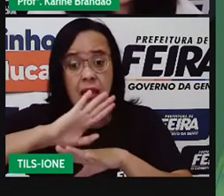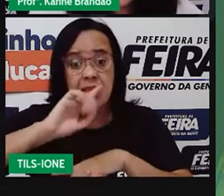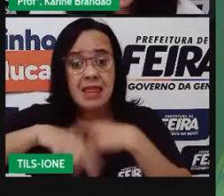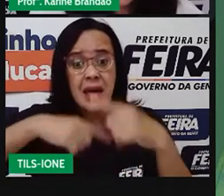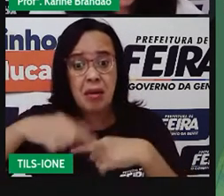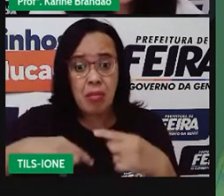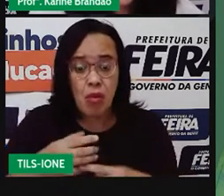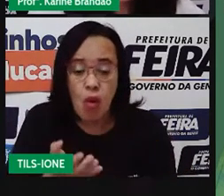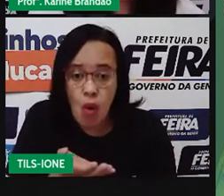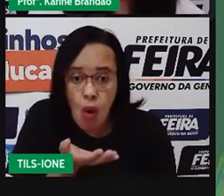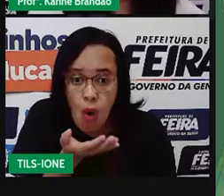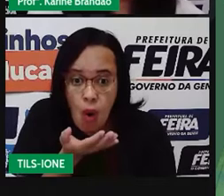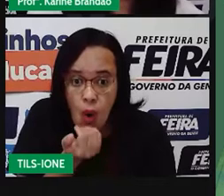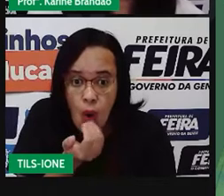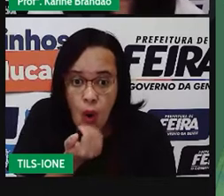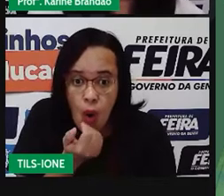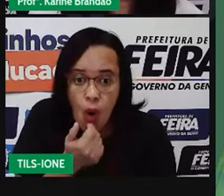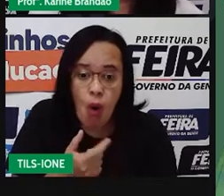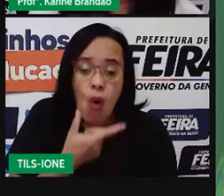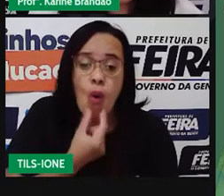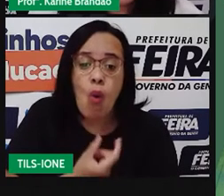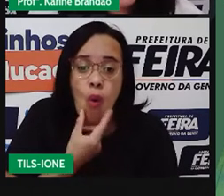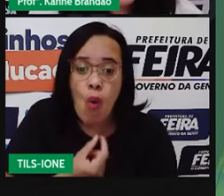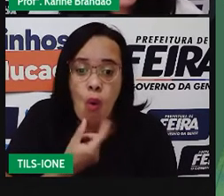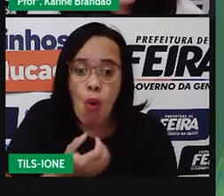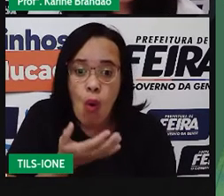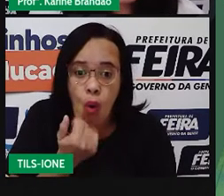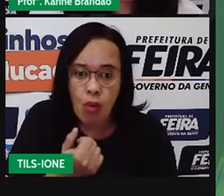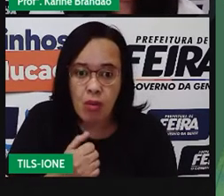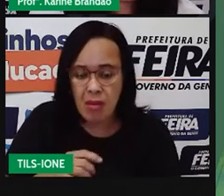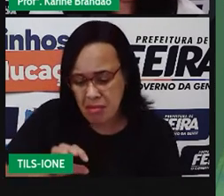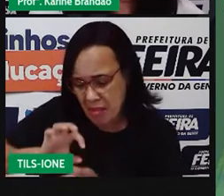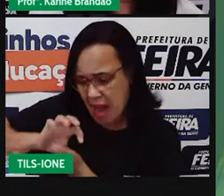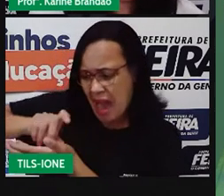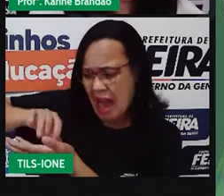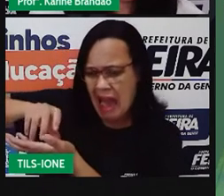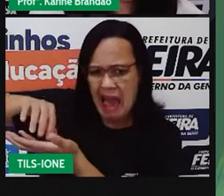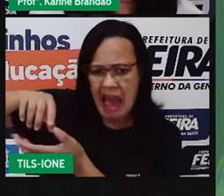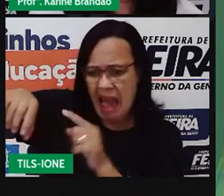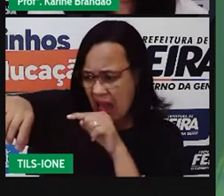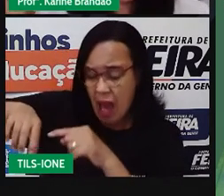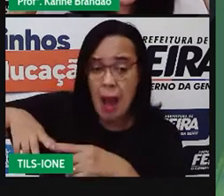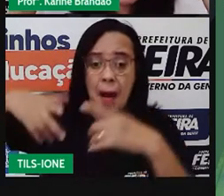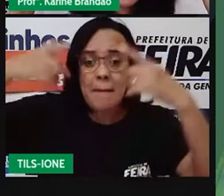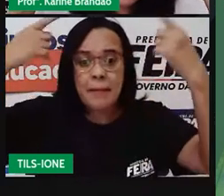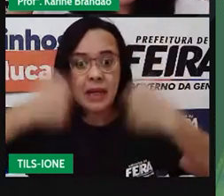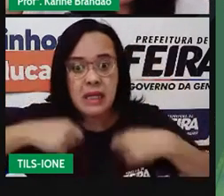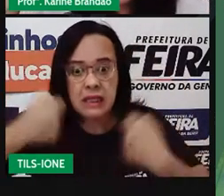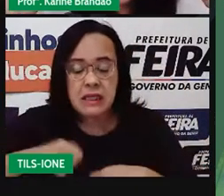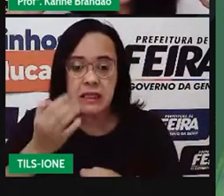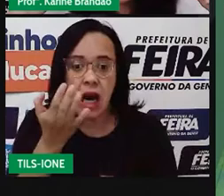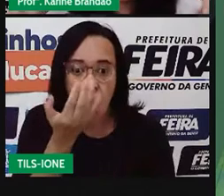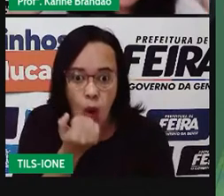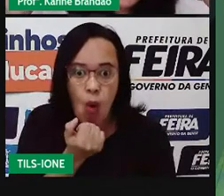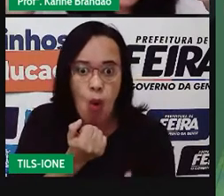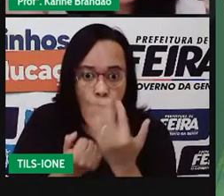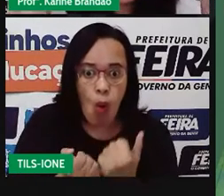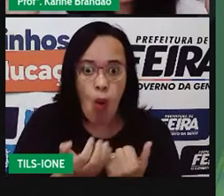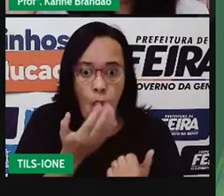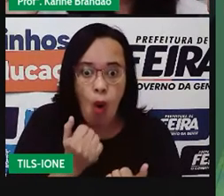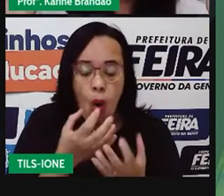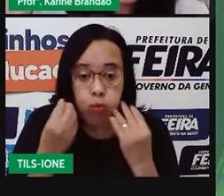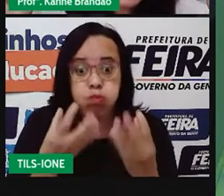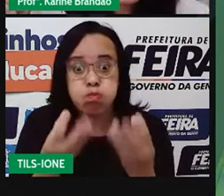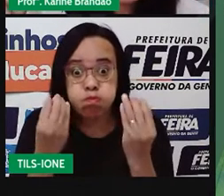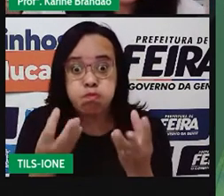muito nutriente para ela conseguir pôr seus ovos. E aí, então, vamos dizer assim, de uma maneira bem vaga,